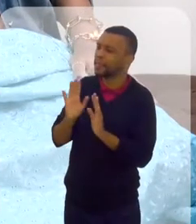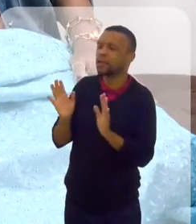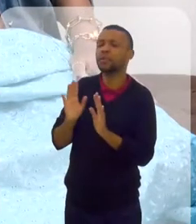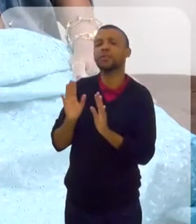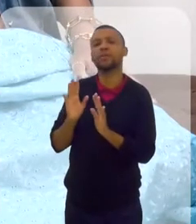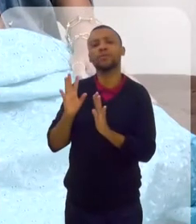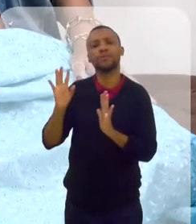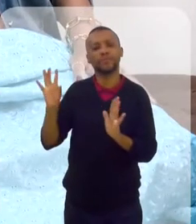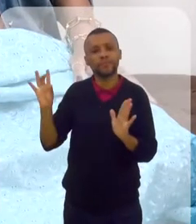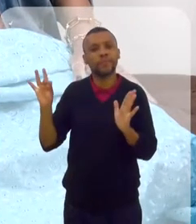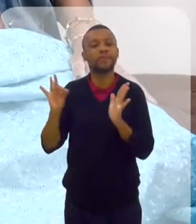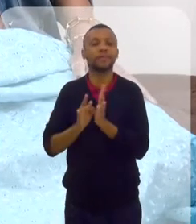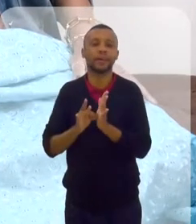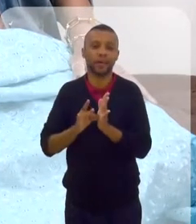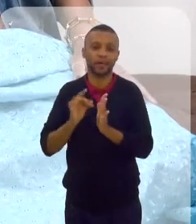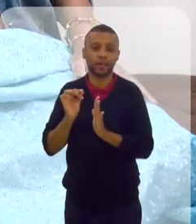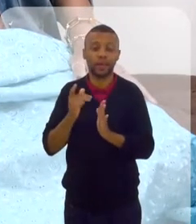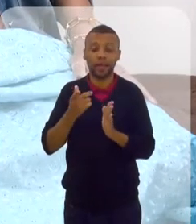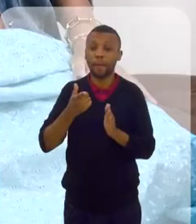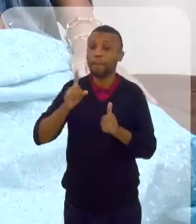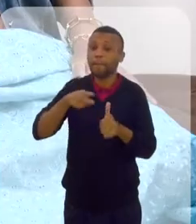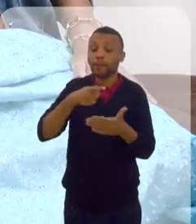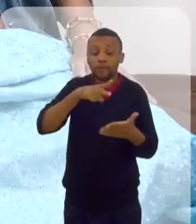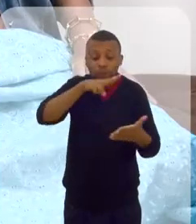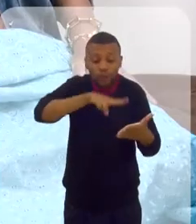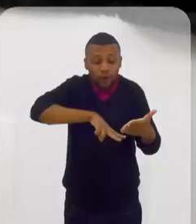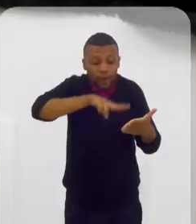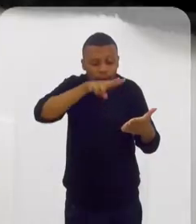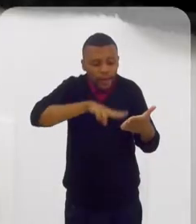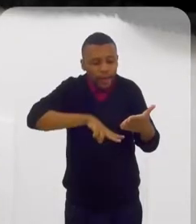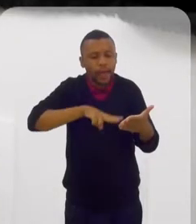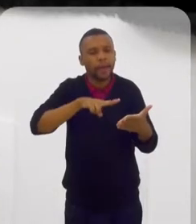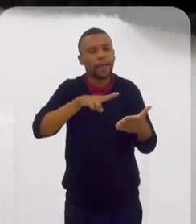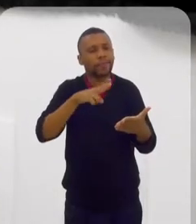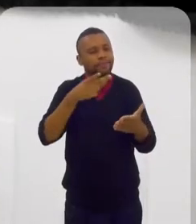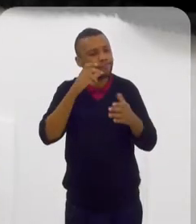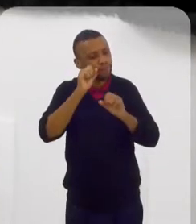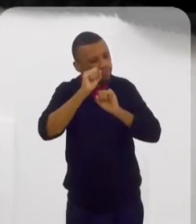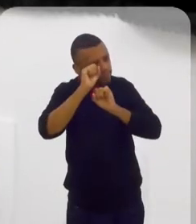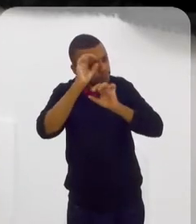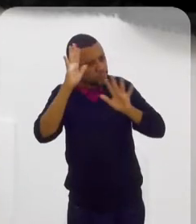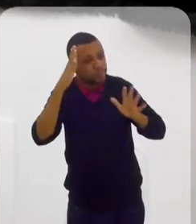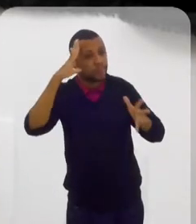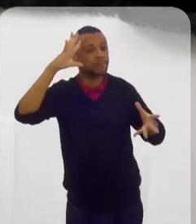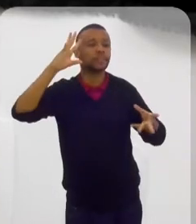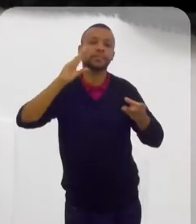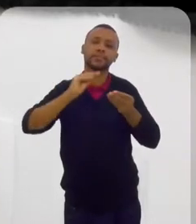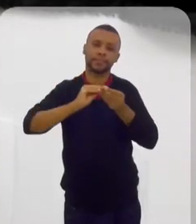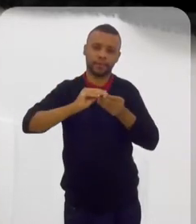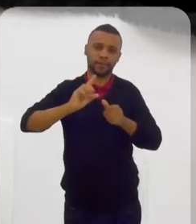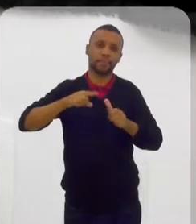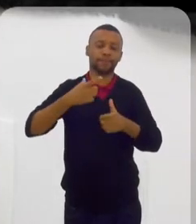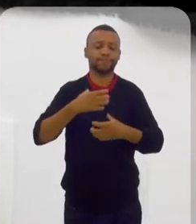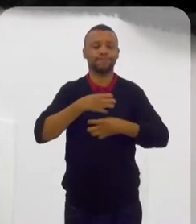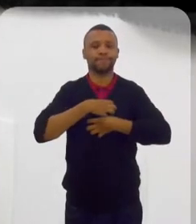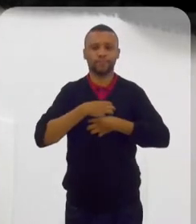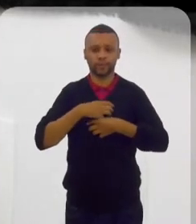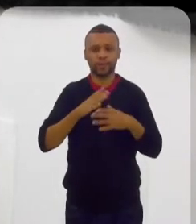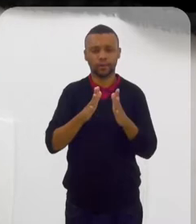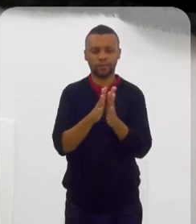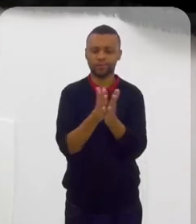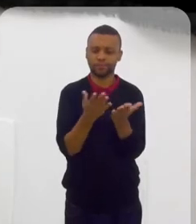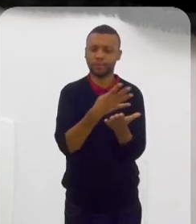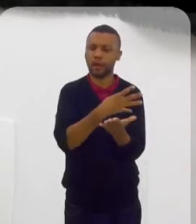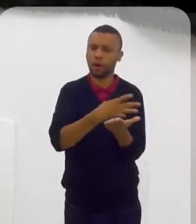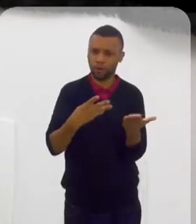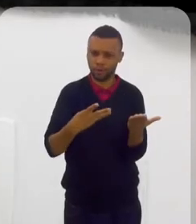é... Eu li primeiro, né? Eu queria entender exatamente. Então, eu busquei respostas. Eu sempre senti no... Você leu o Alcorão?